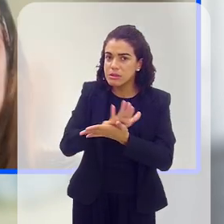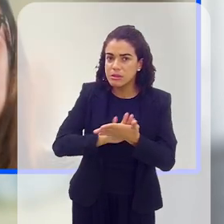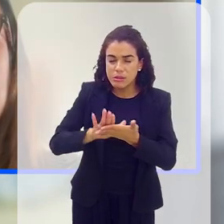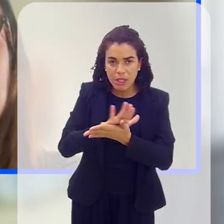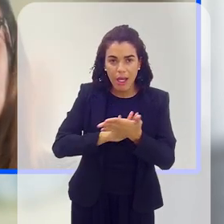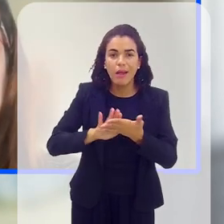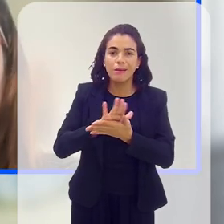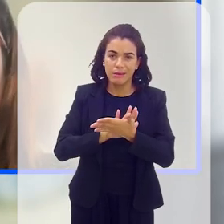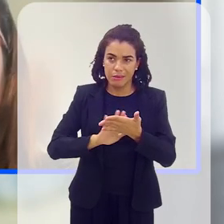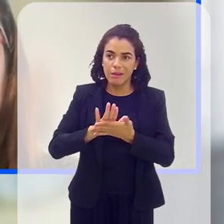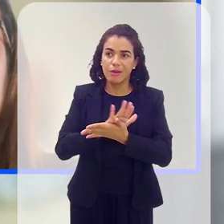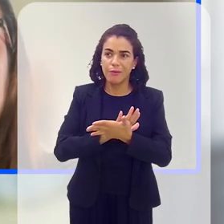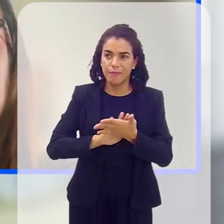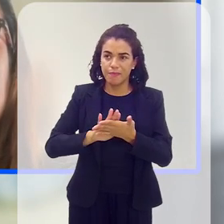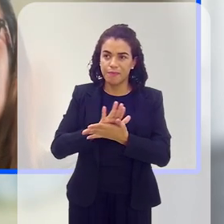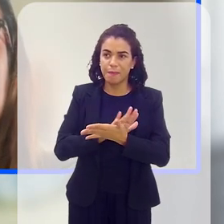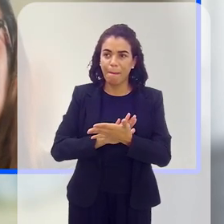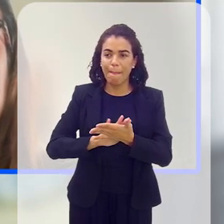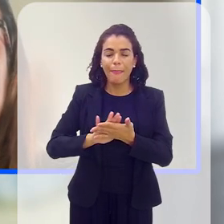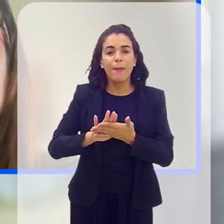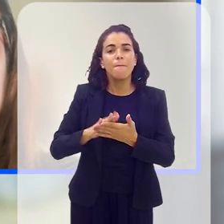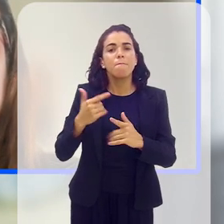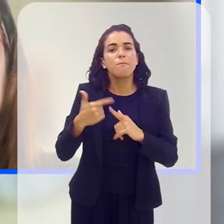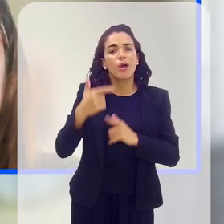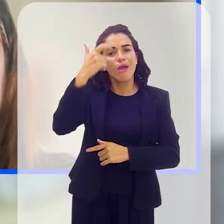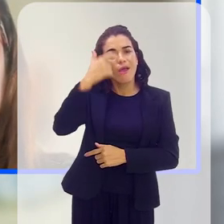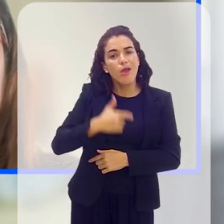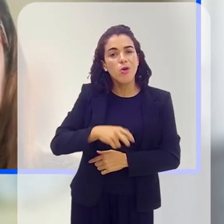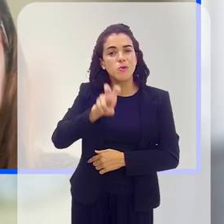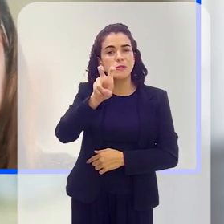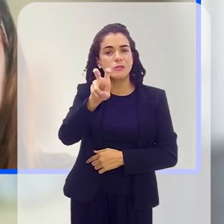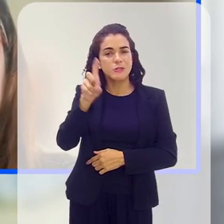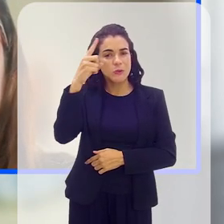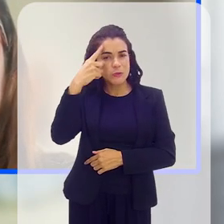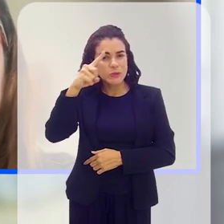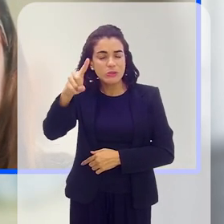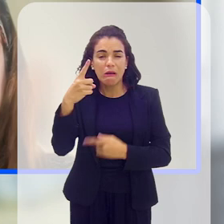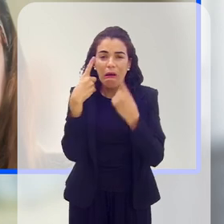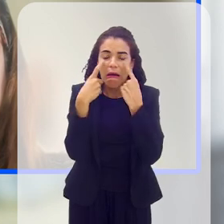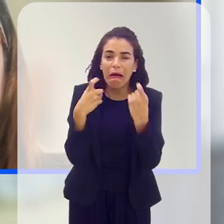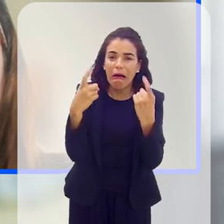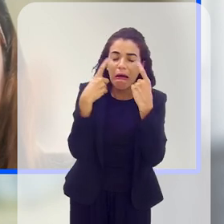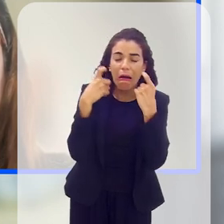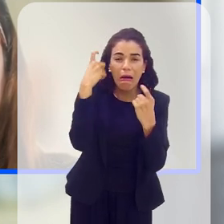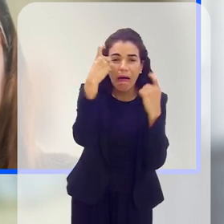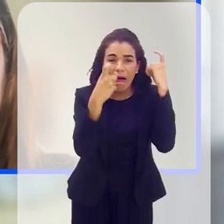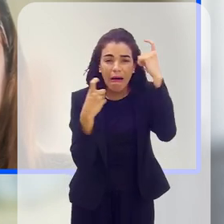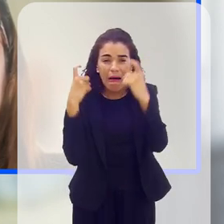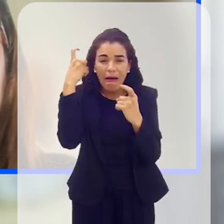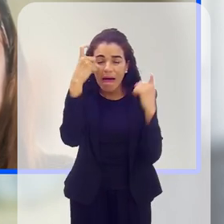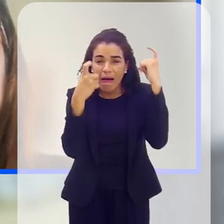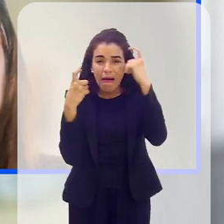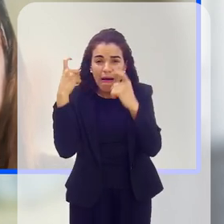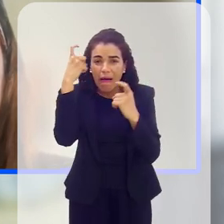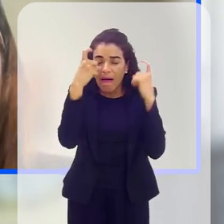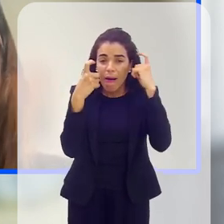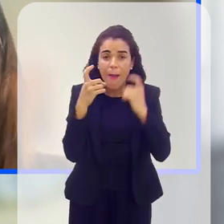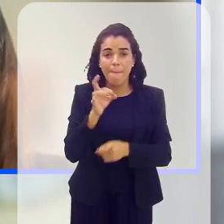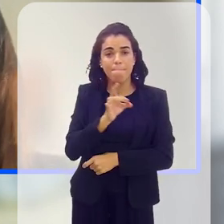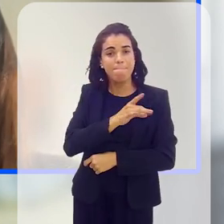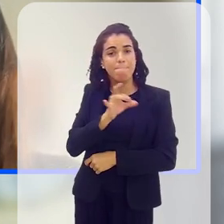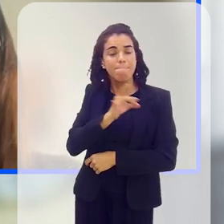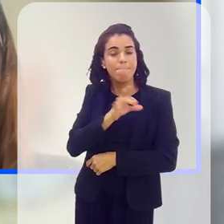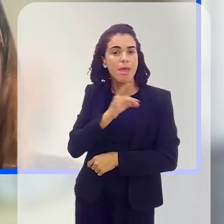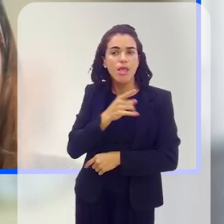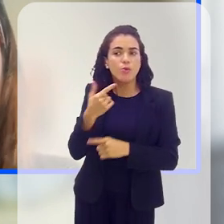Eu falo muito, assim, que eu fiquei uns cinco dias, né, chorando, bem preocupada. Porque eu falo, é o medo do